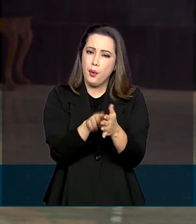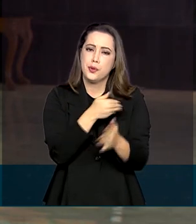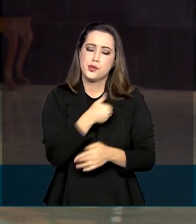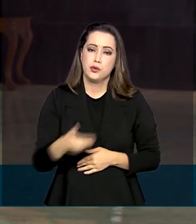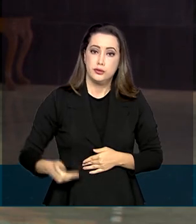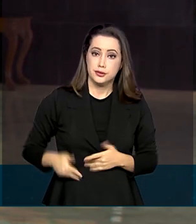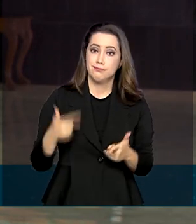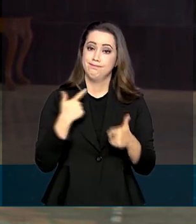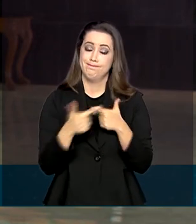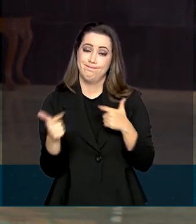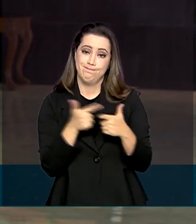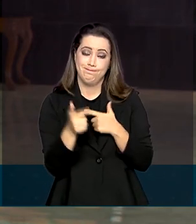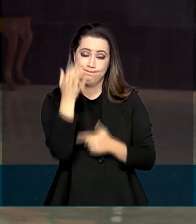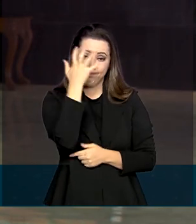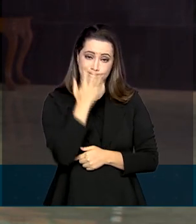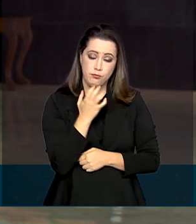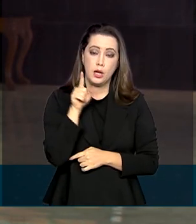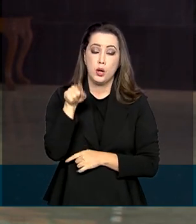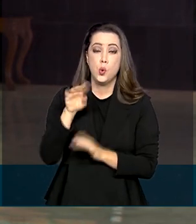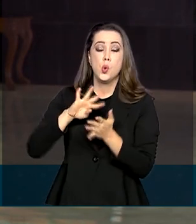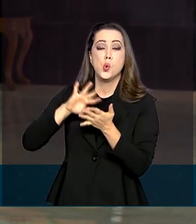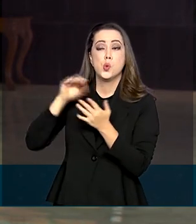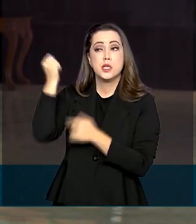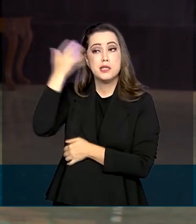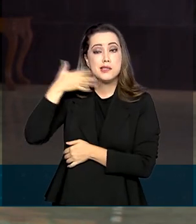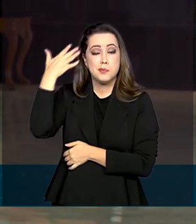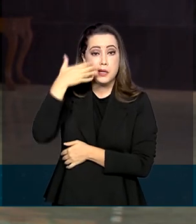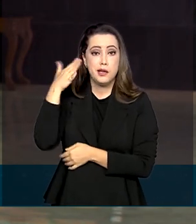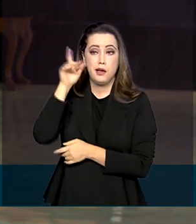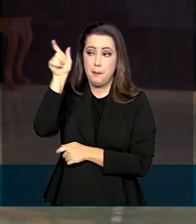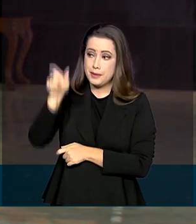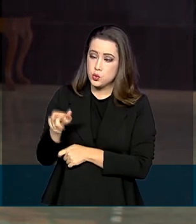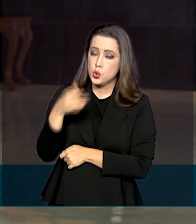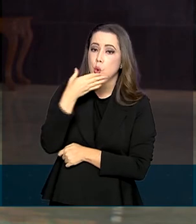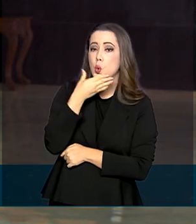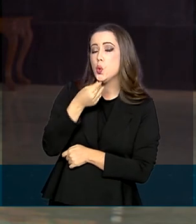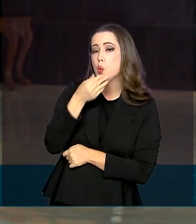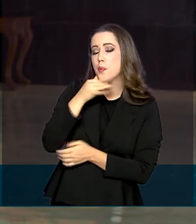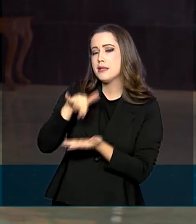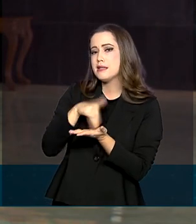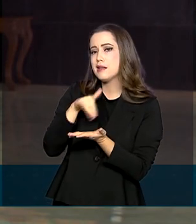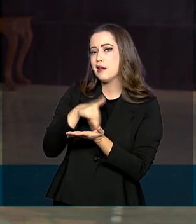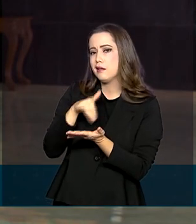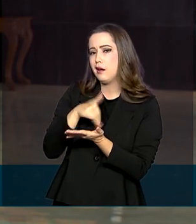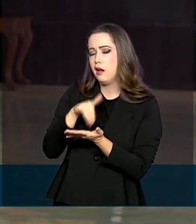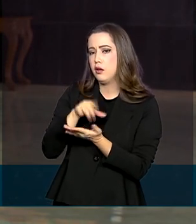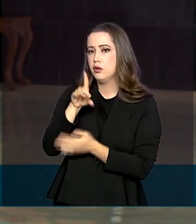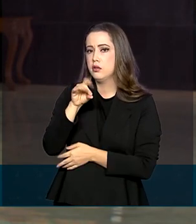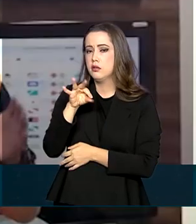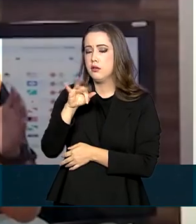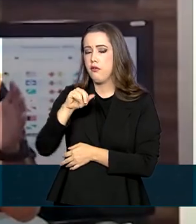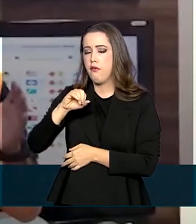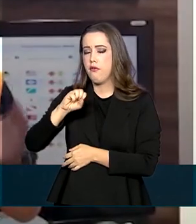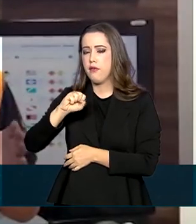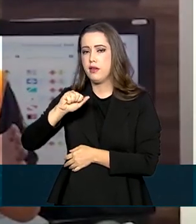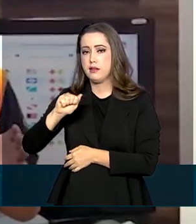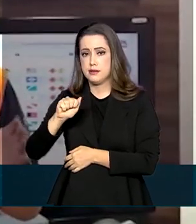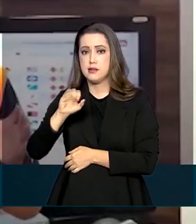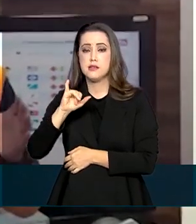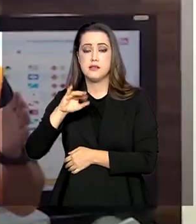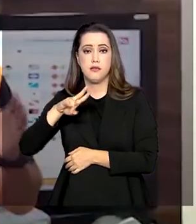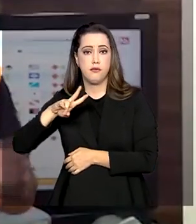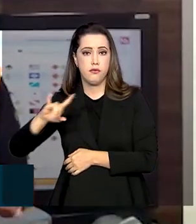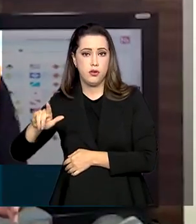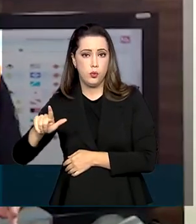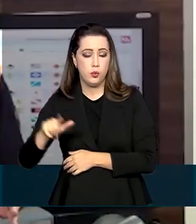danificadas, como explica o Secretário Nacional de Proteção e Defesa Civil. Vamos assistir. O Estado